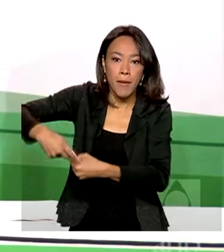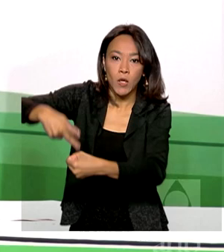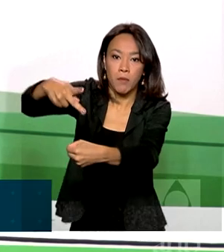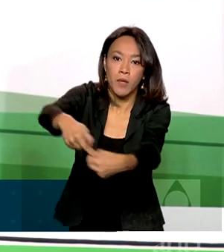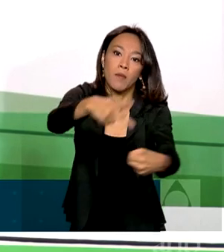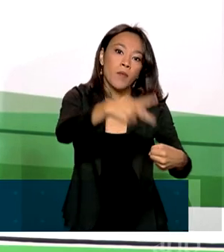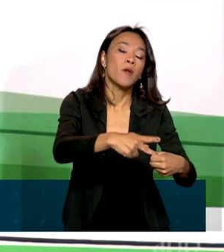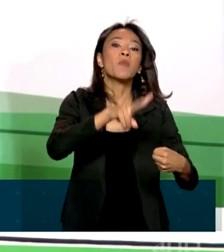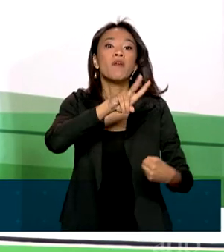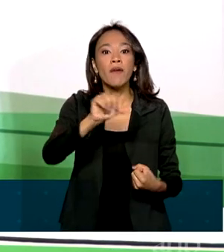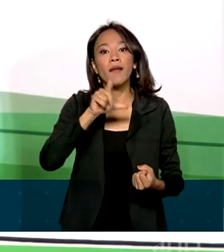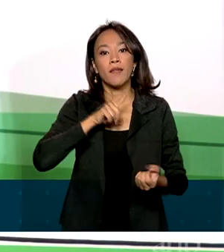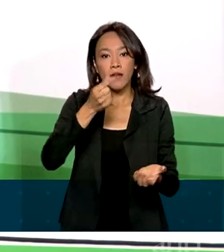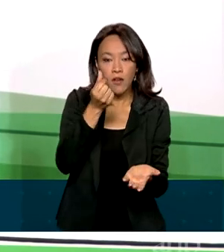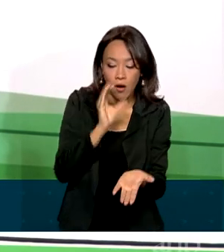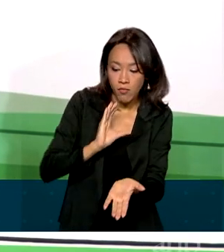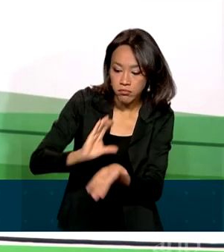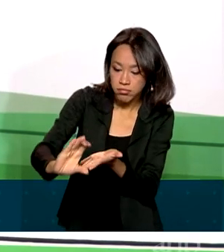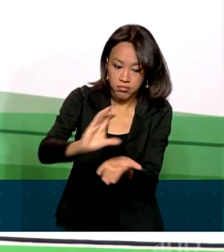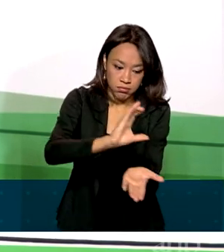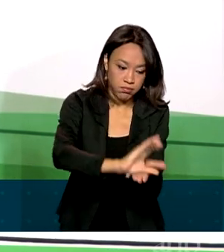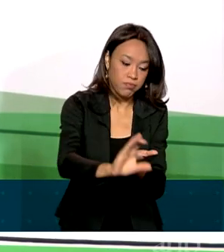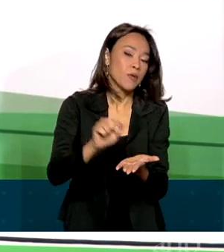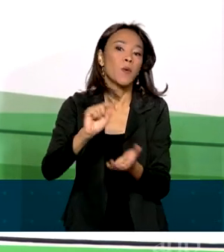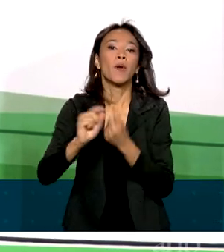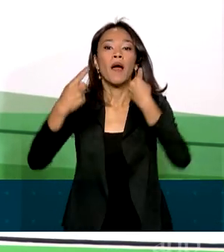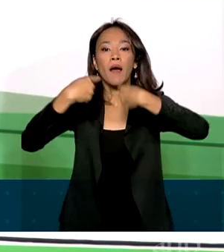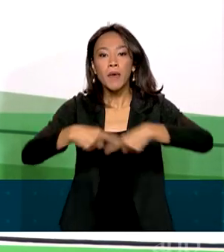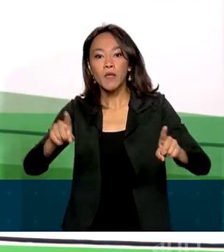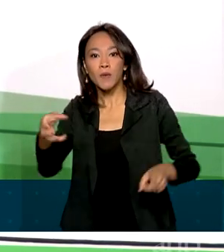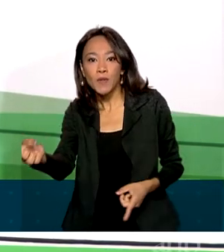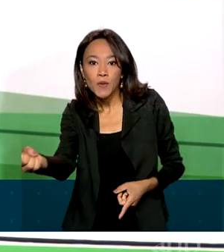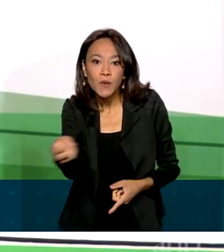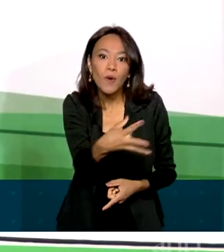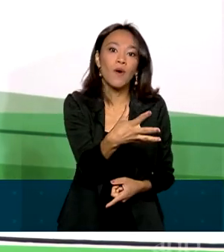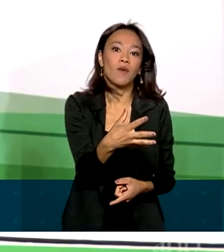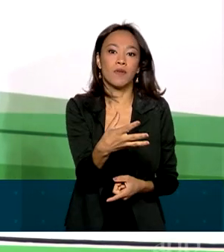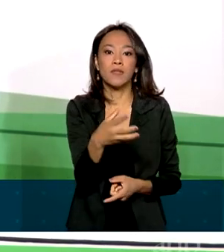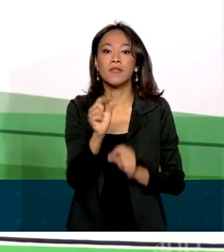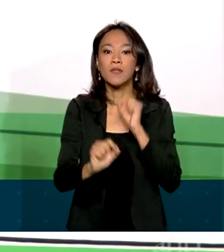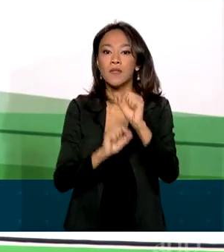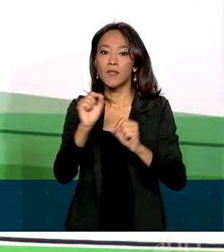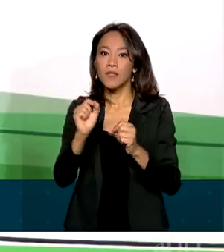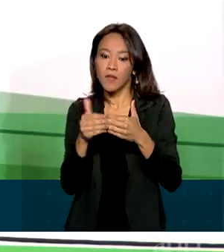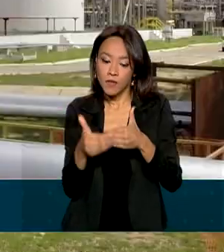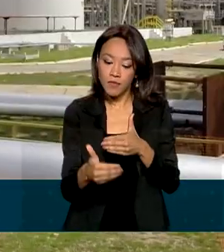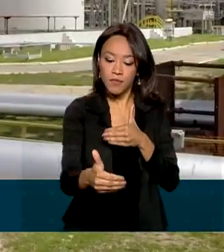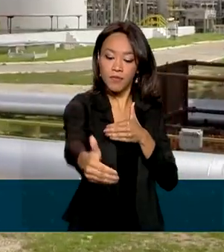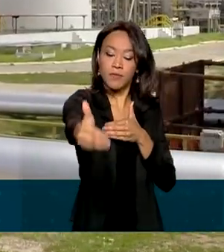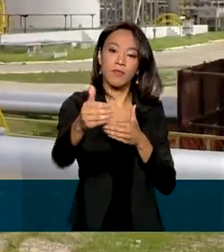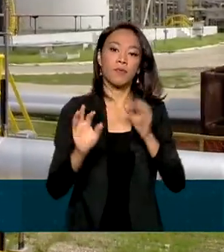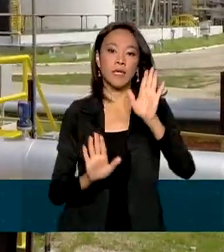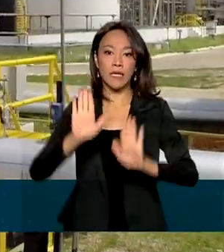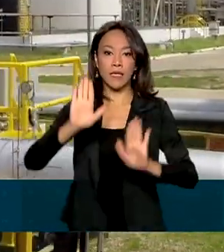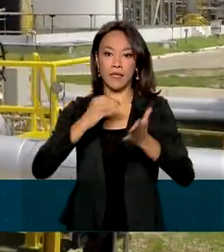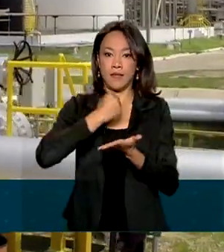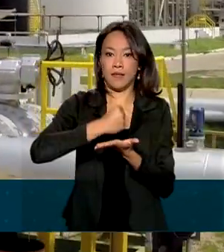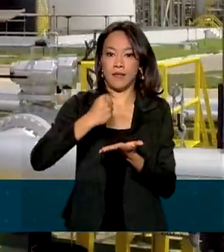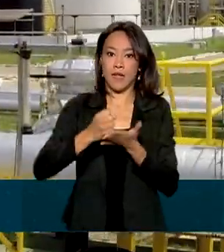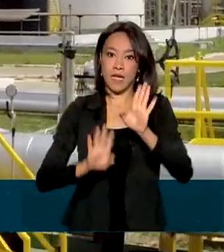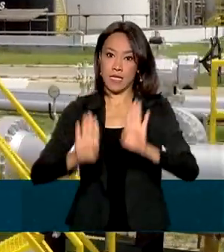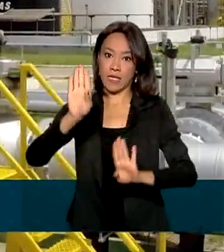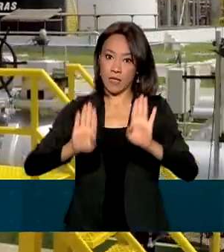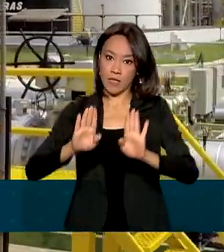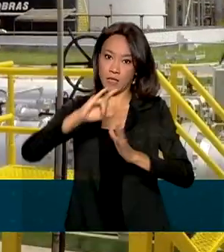investimentos que vão ser realizados, representa a abertura de novas possibilidades para futuras licitações. As outras três